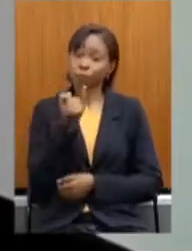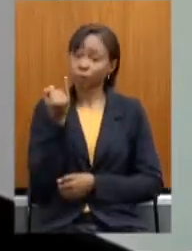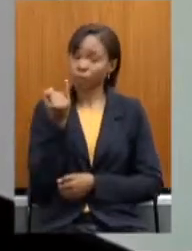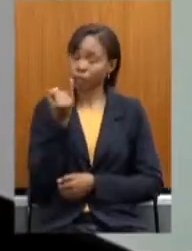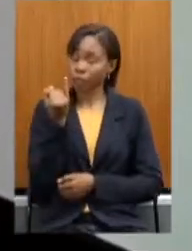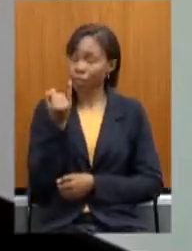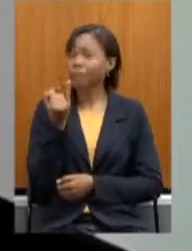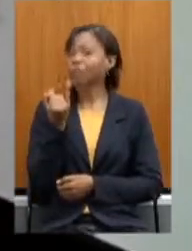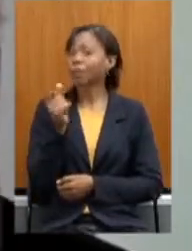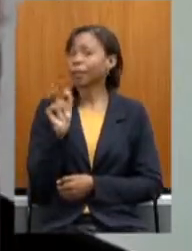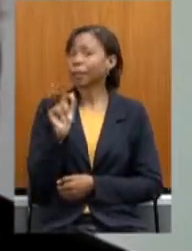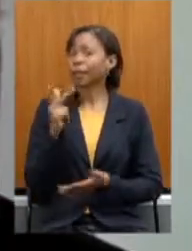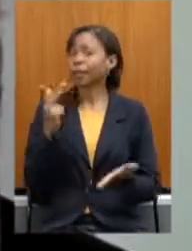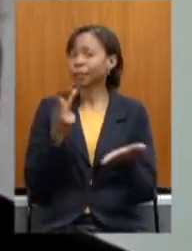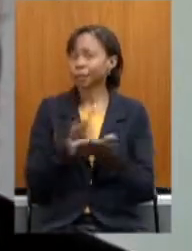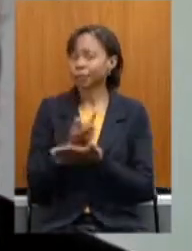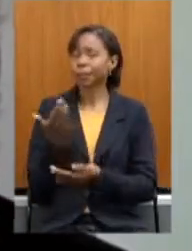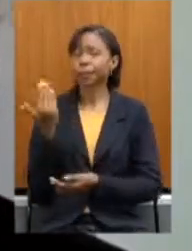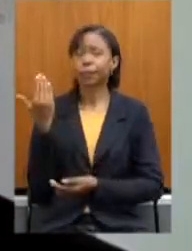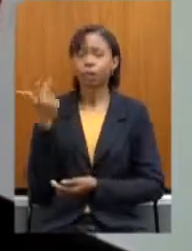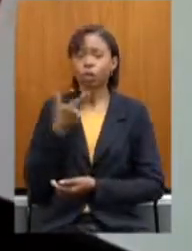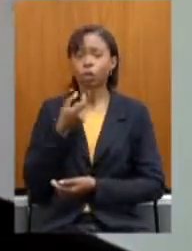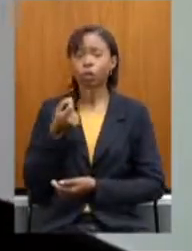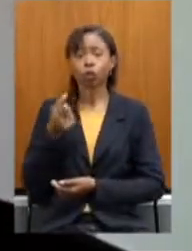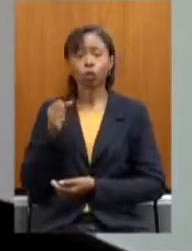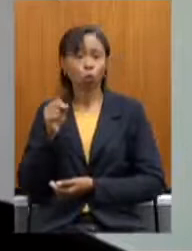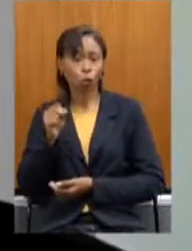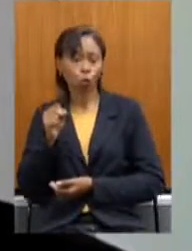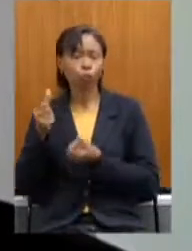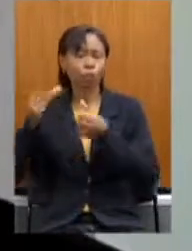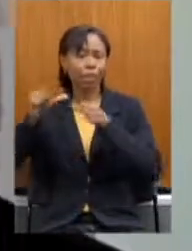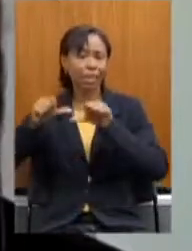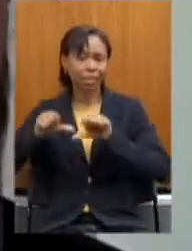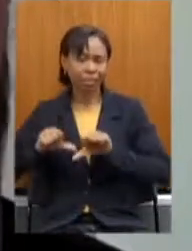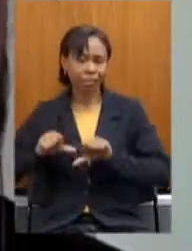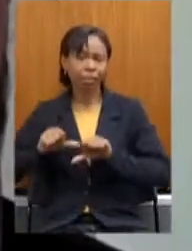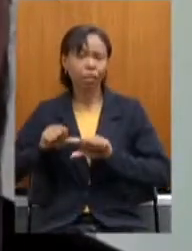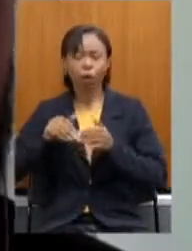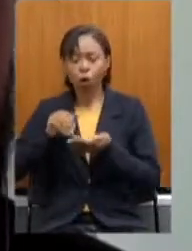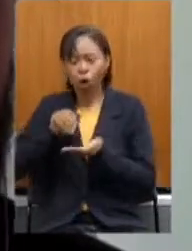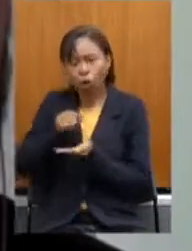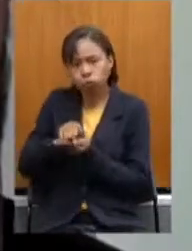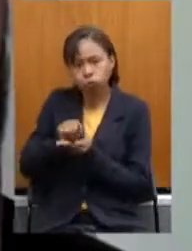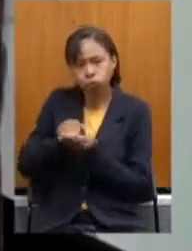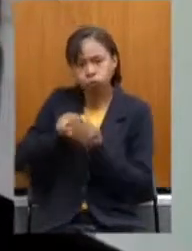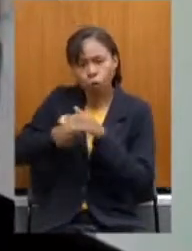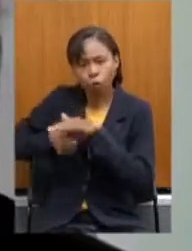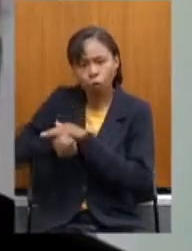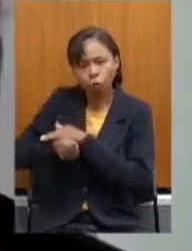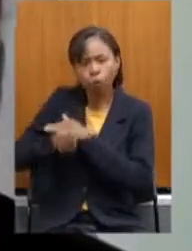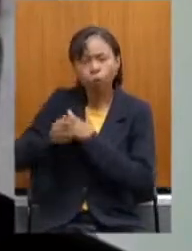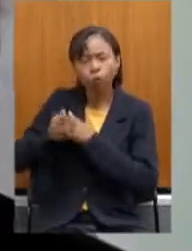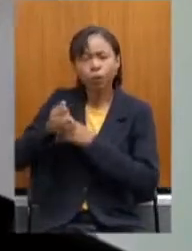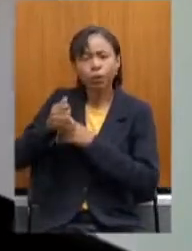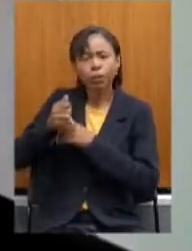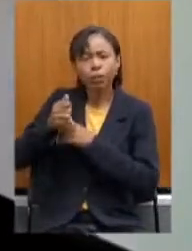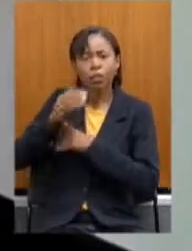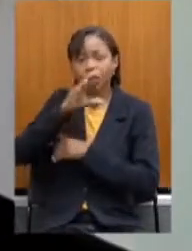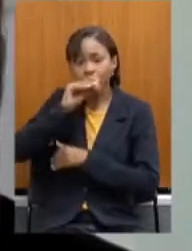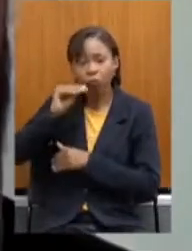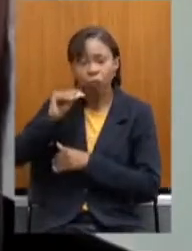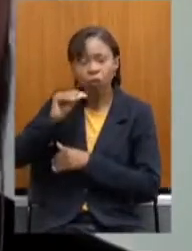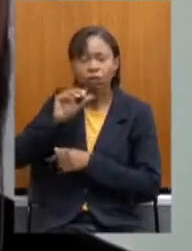aconteceu como efeito da crise bancária de 2008, onde fundos de pensão de servidores de vários Estados americanos foram